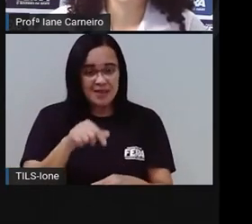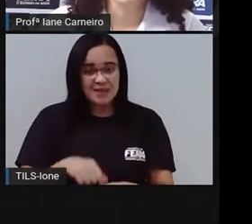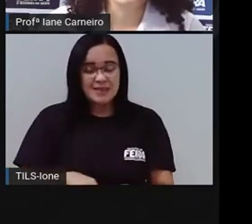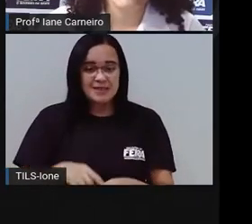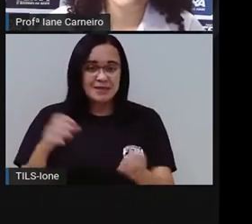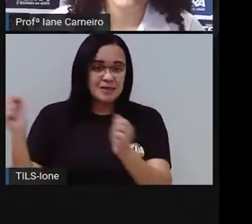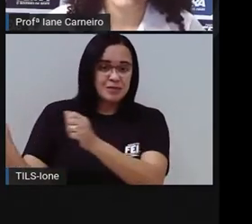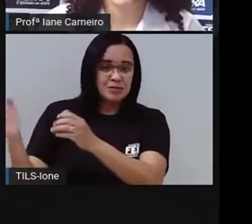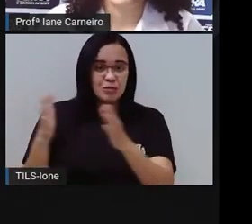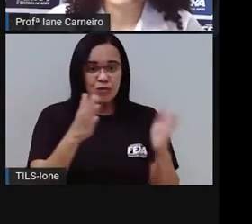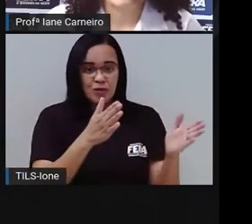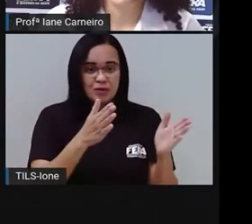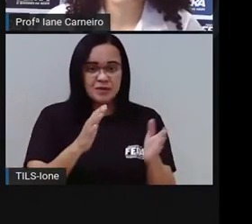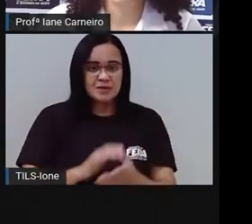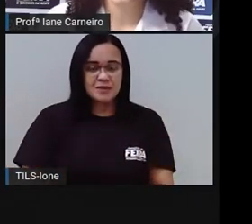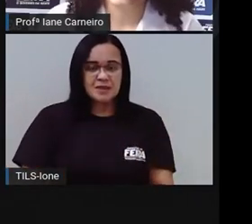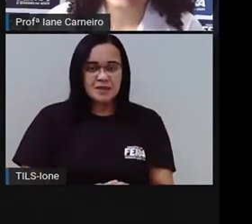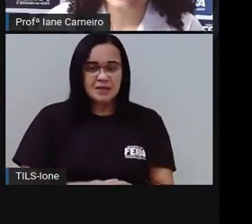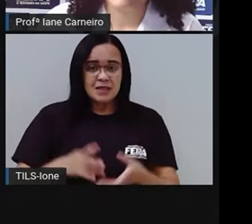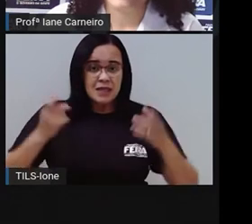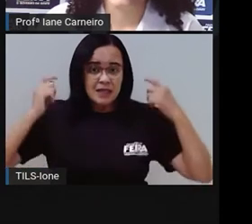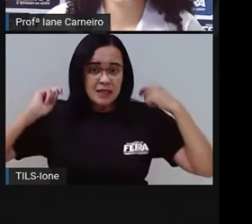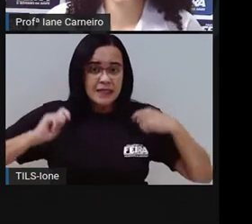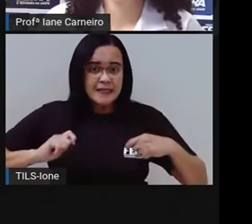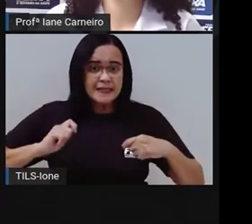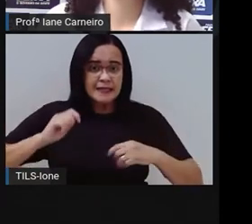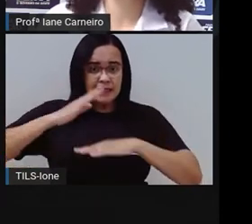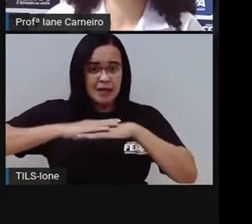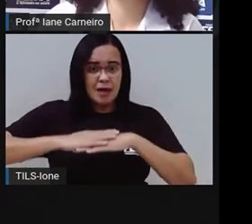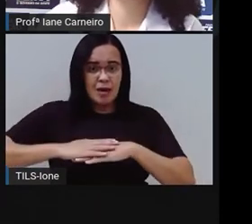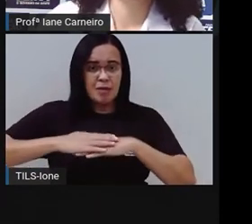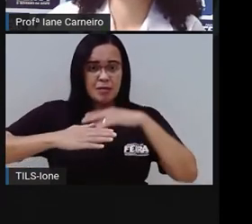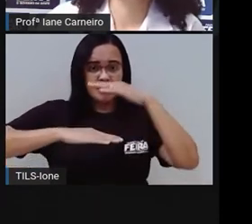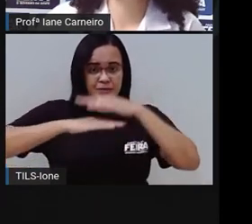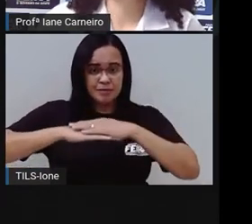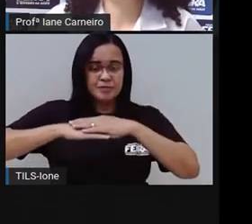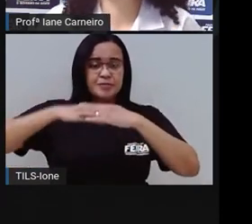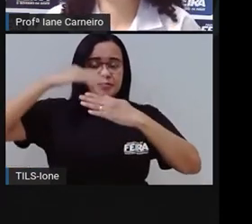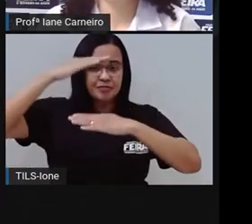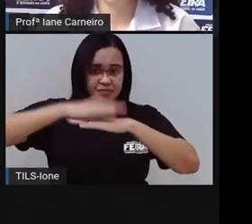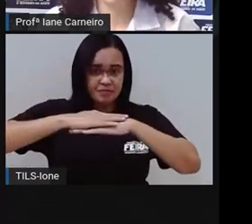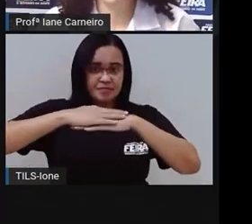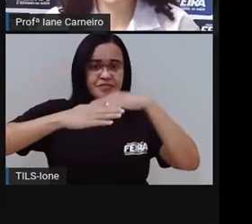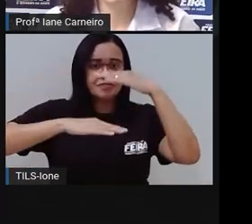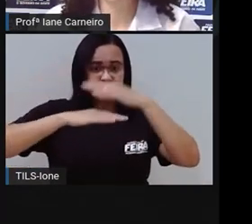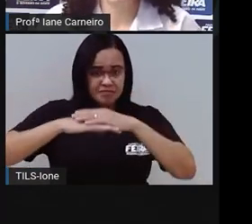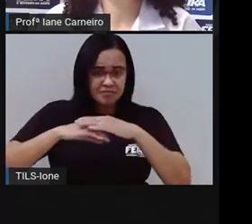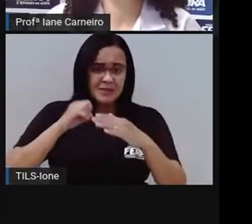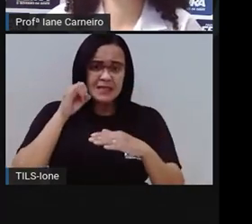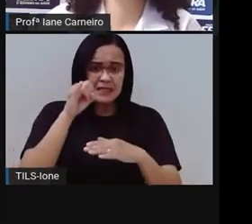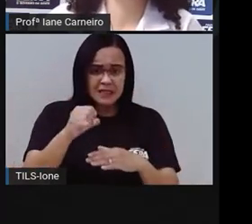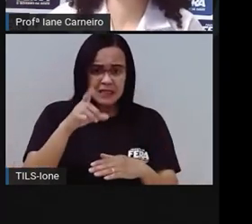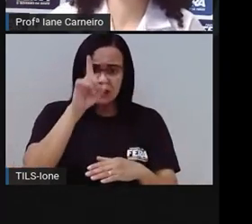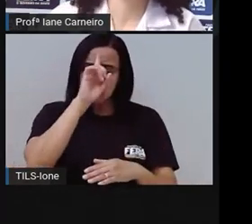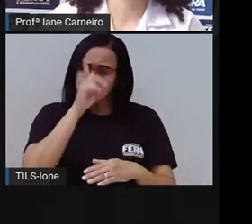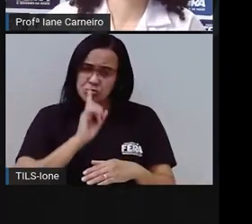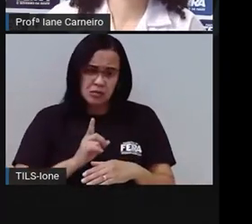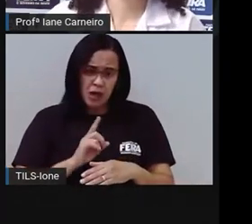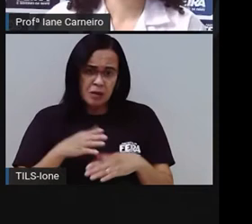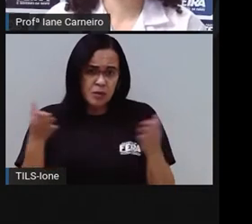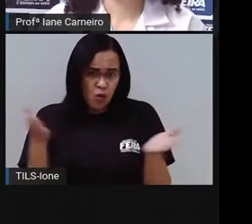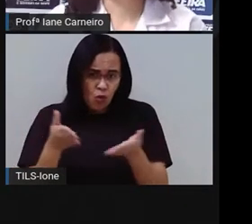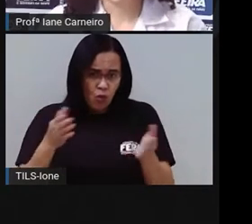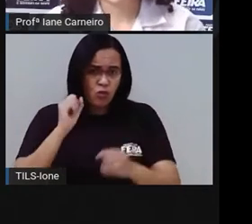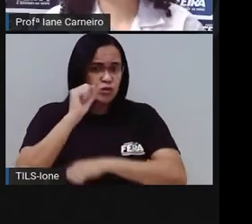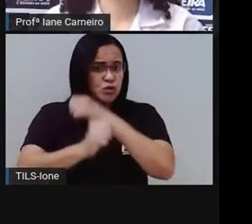Próximo. O que é, o que é? Capa sobre capa. Do mesmo pano. Se não, adivinha hoje, só mesmo para o ano.